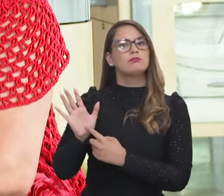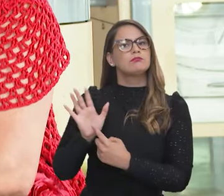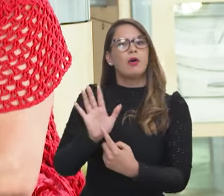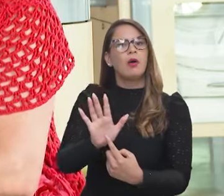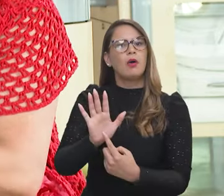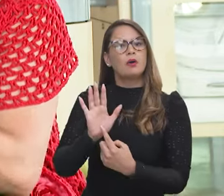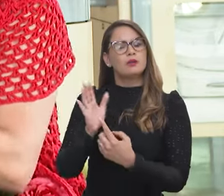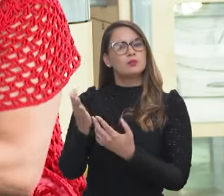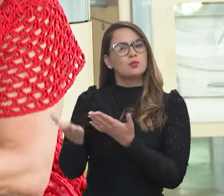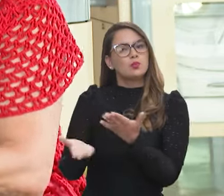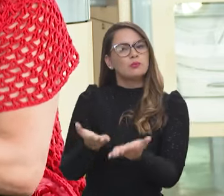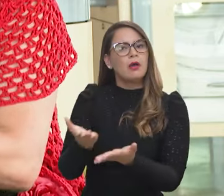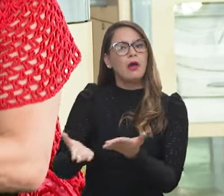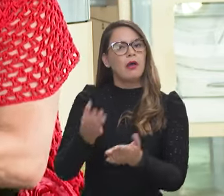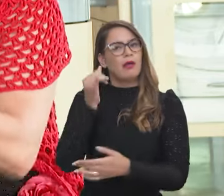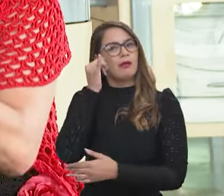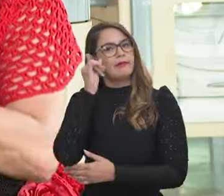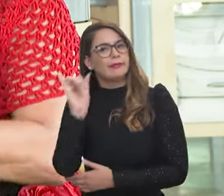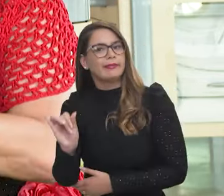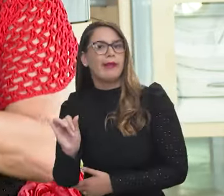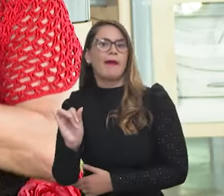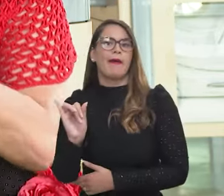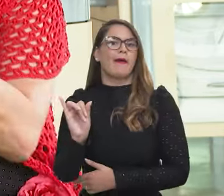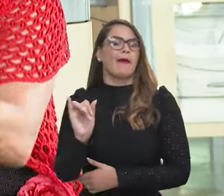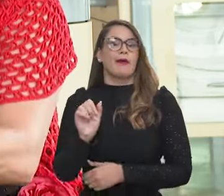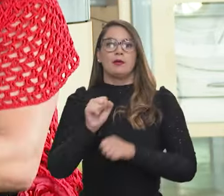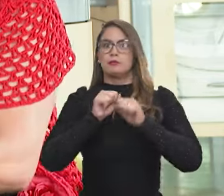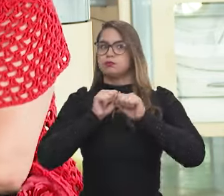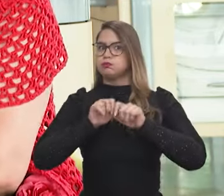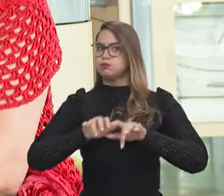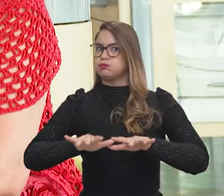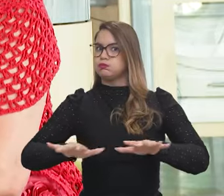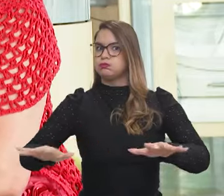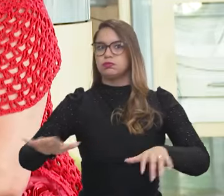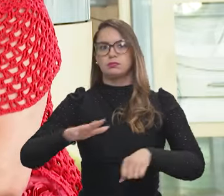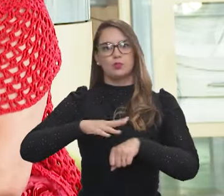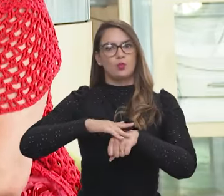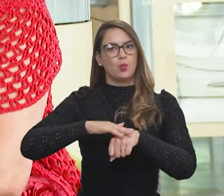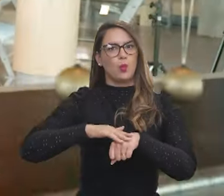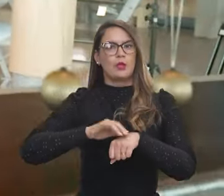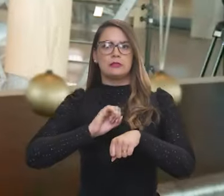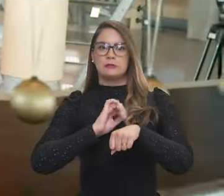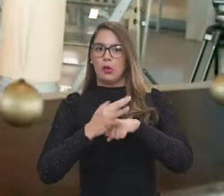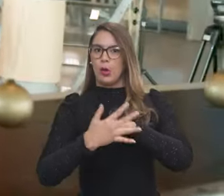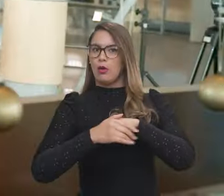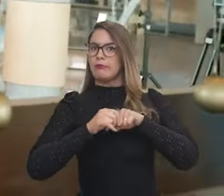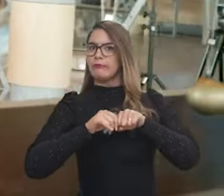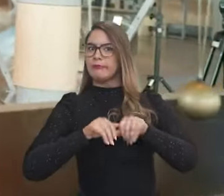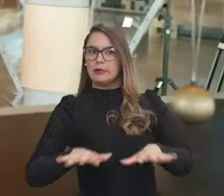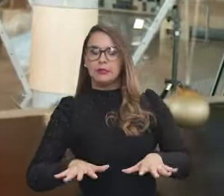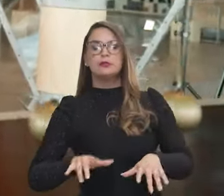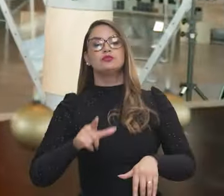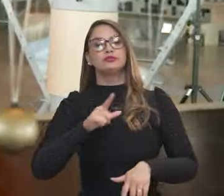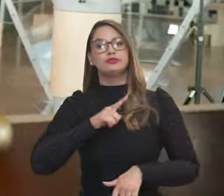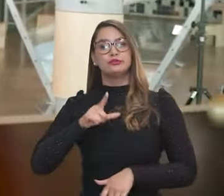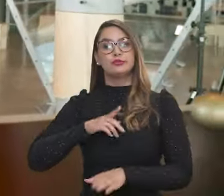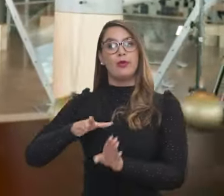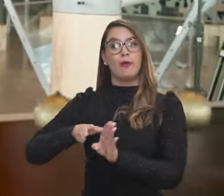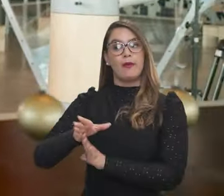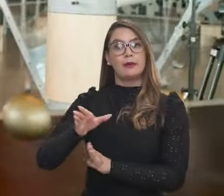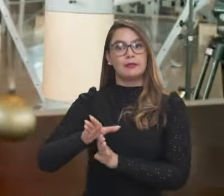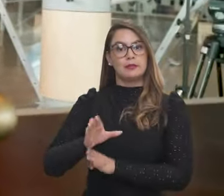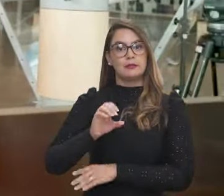revelasse os cuidados para evitar que tivesse uma escala muito grande de pessoas adoecendo por Covid. Existiam